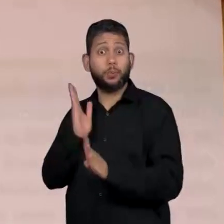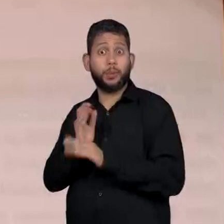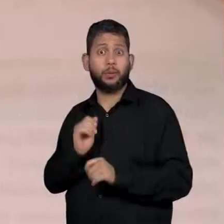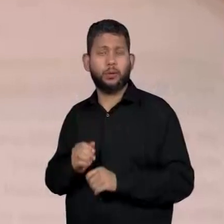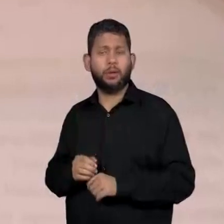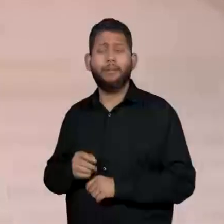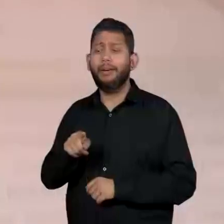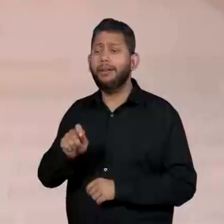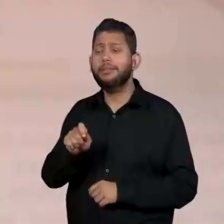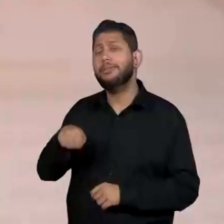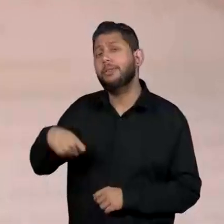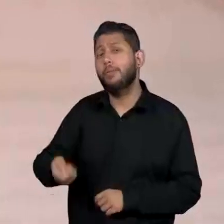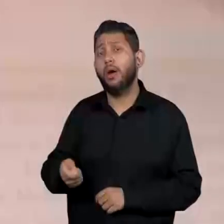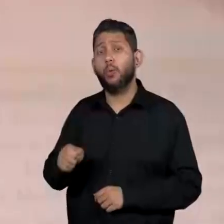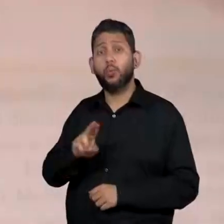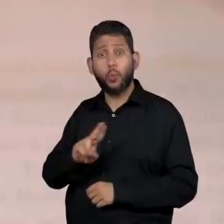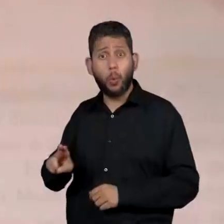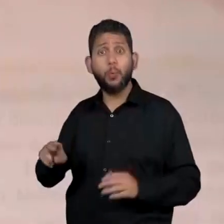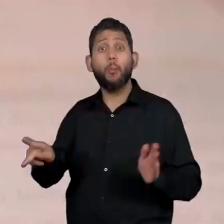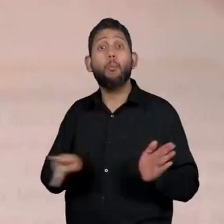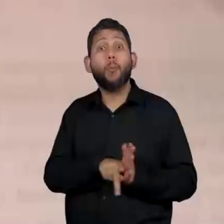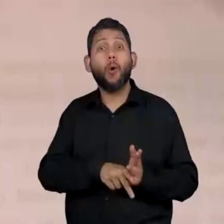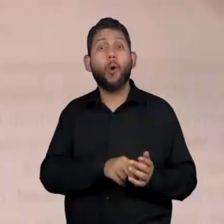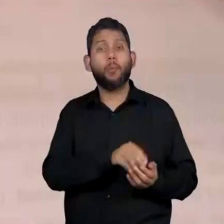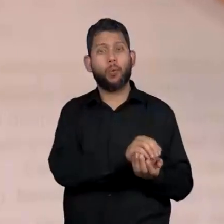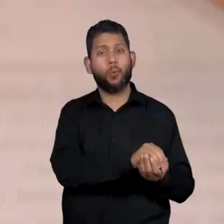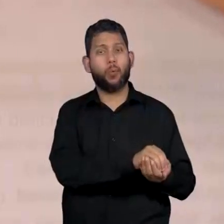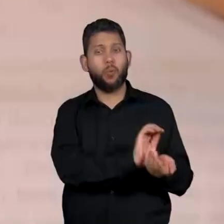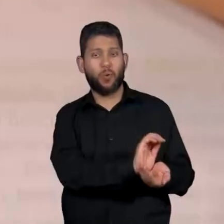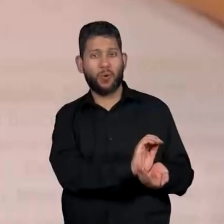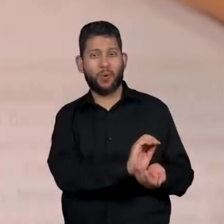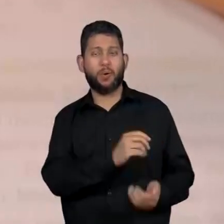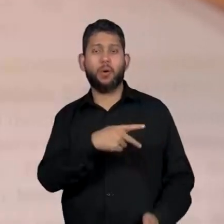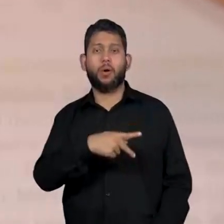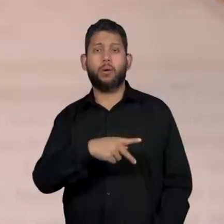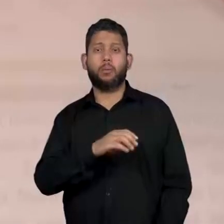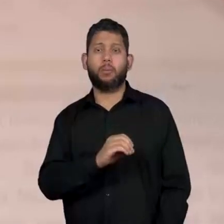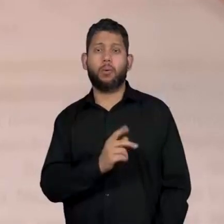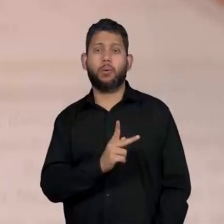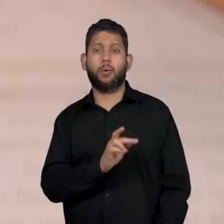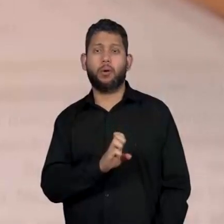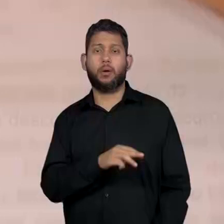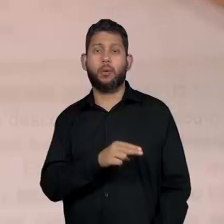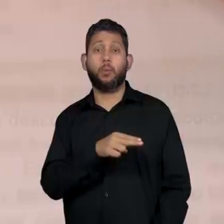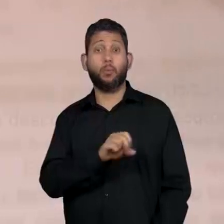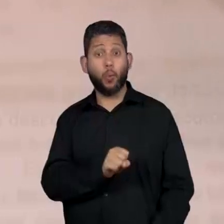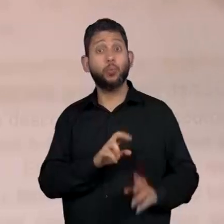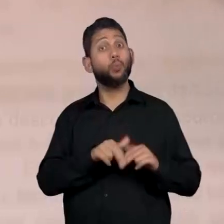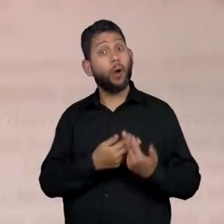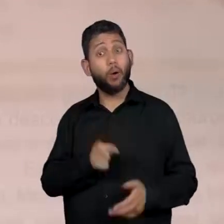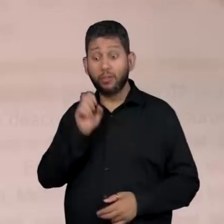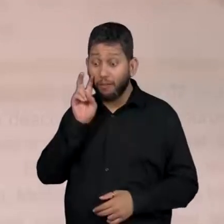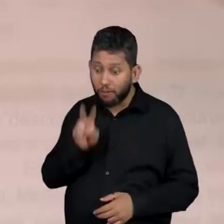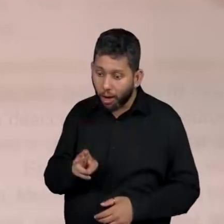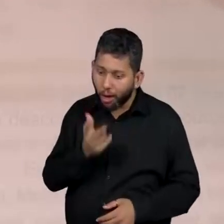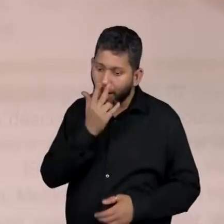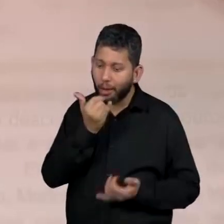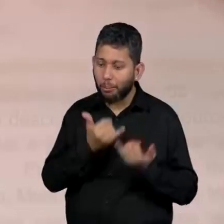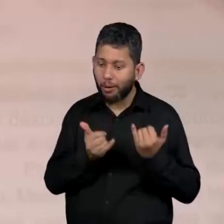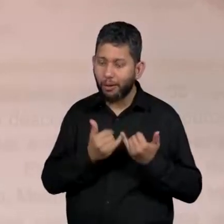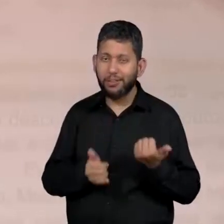por causa de suas características físicas. Se eu tenho... Por que eu destaquei características físicas?